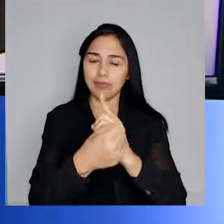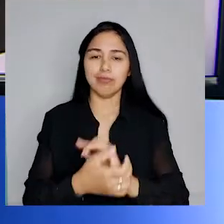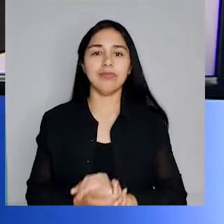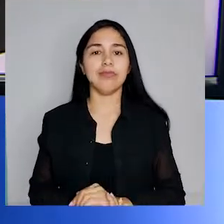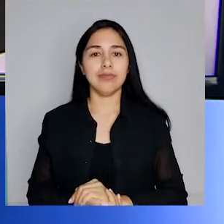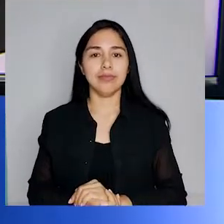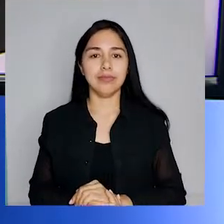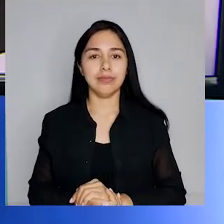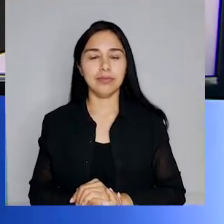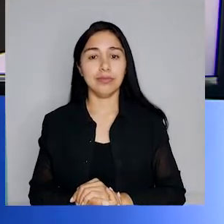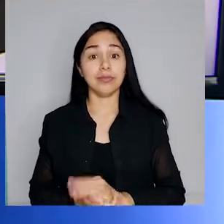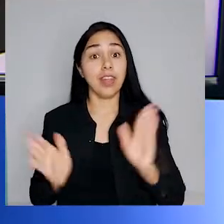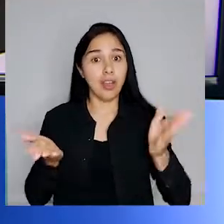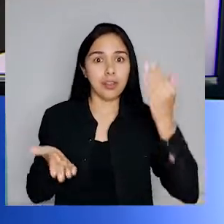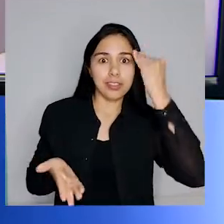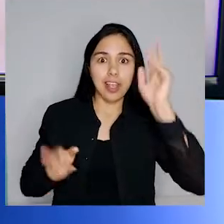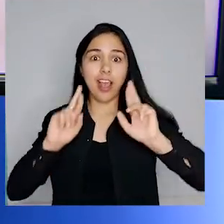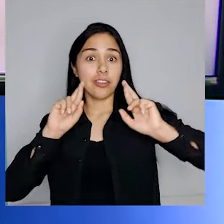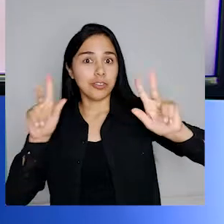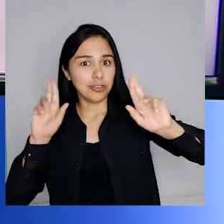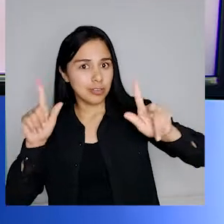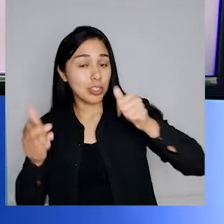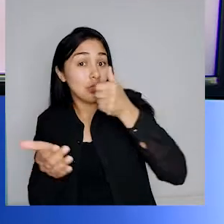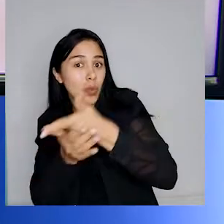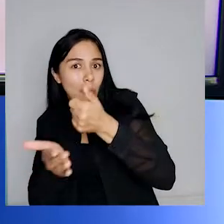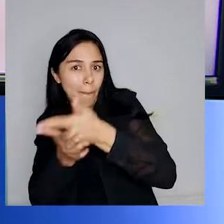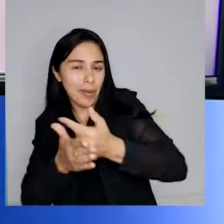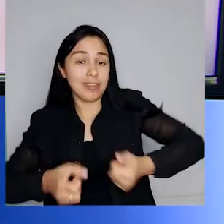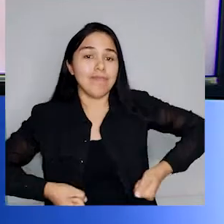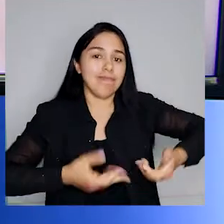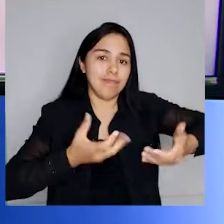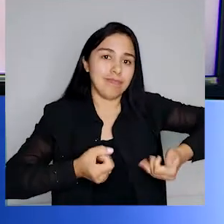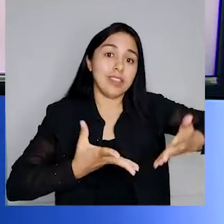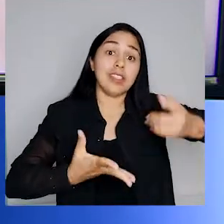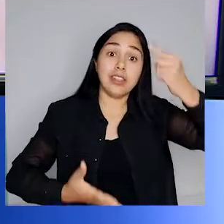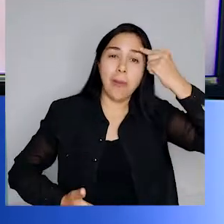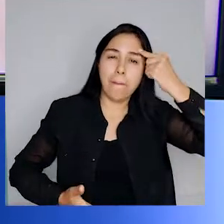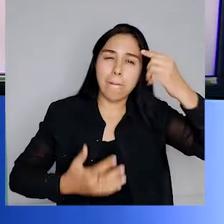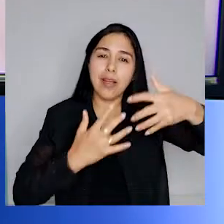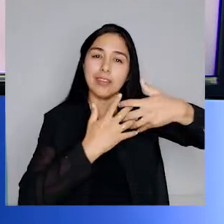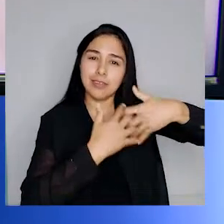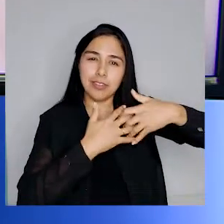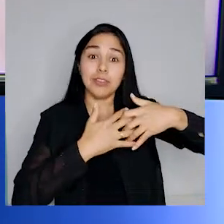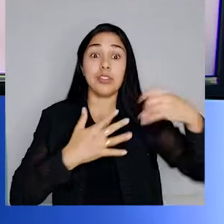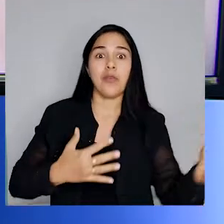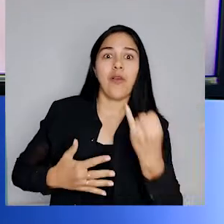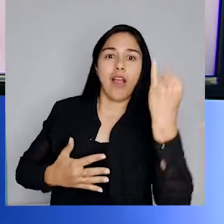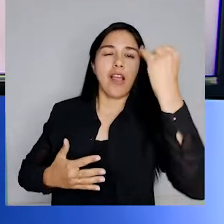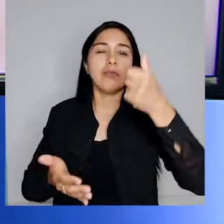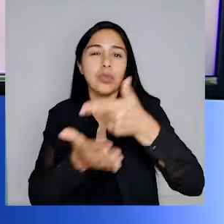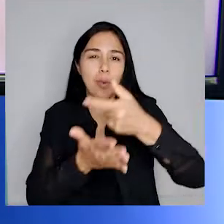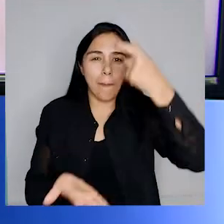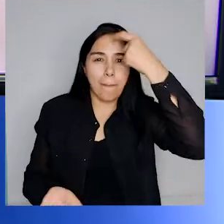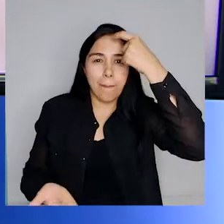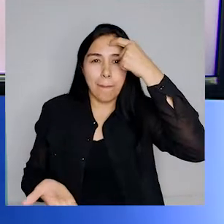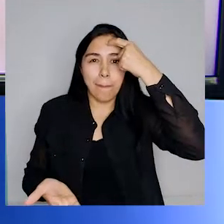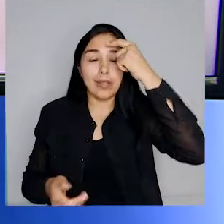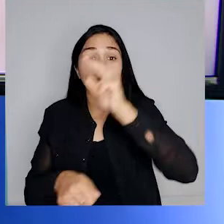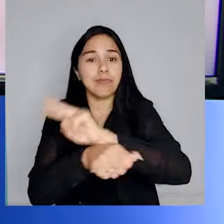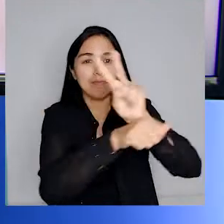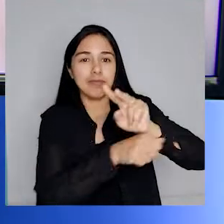sociedade. Vamos diferenciar o consumo do consumismo e refletir sobre a importância do consumo